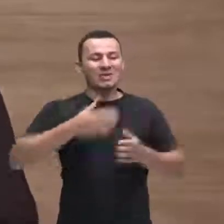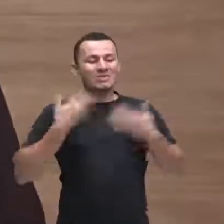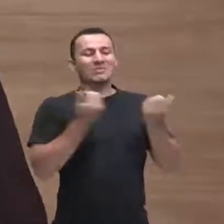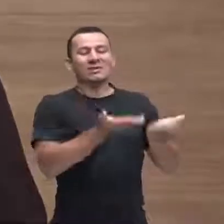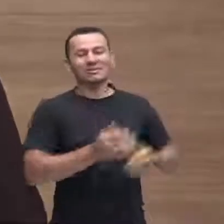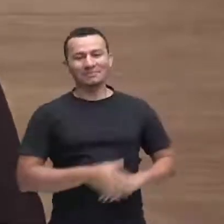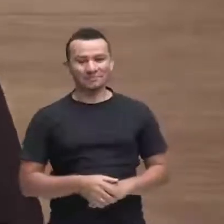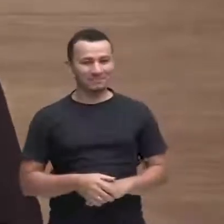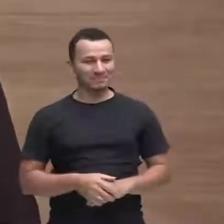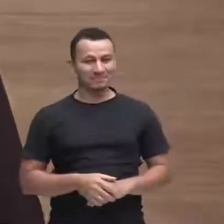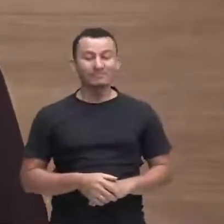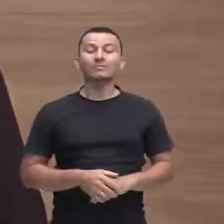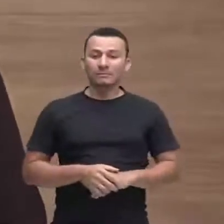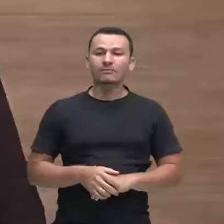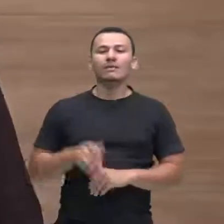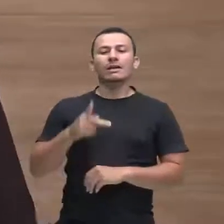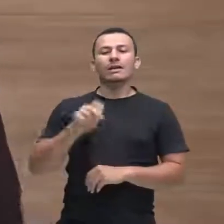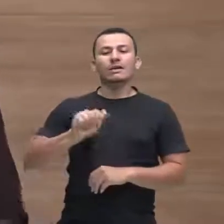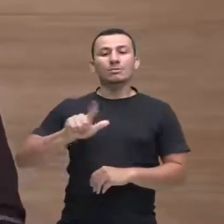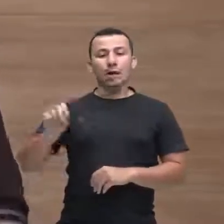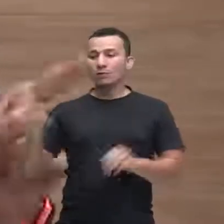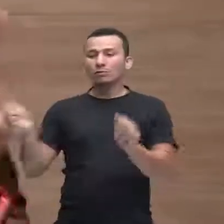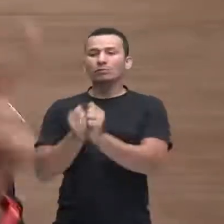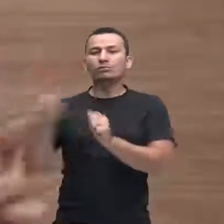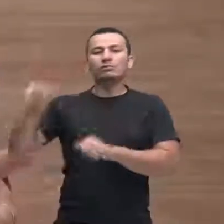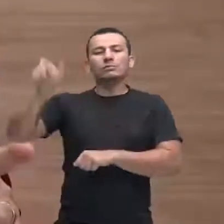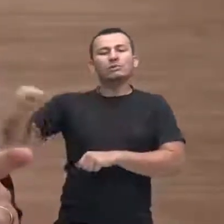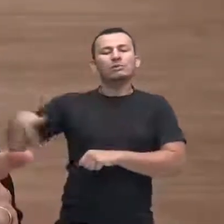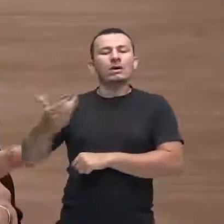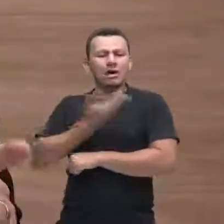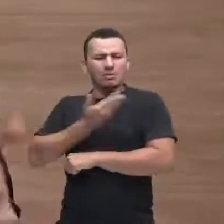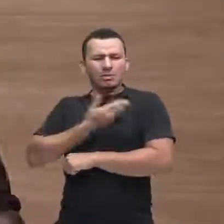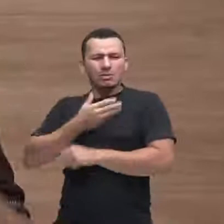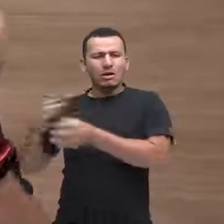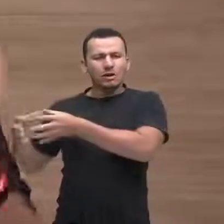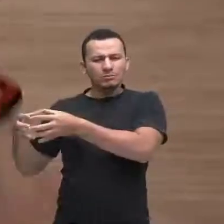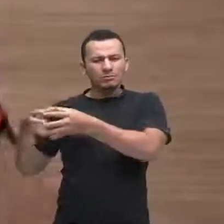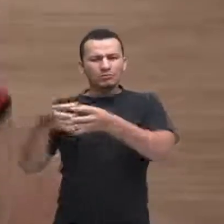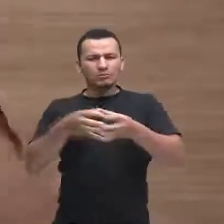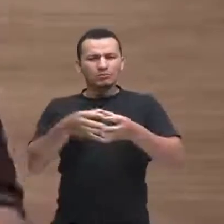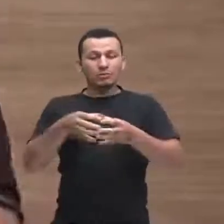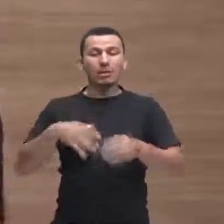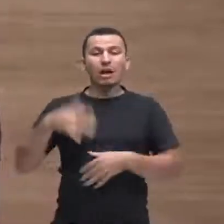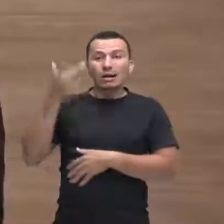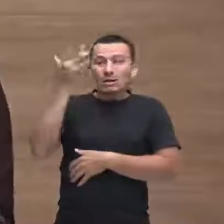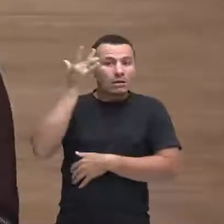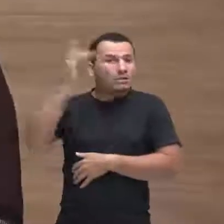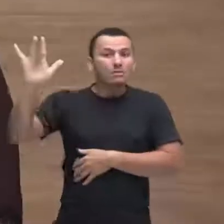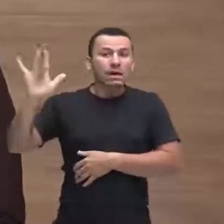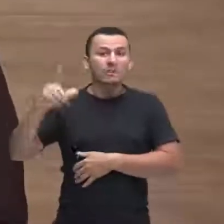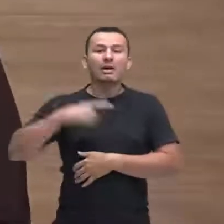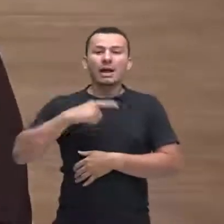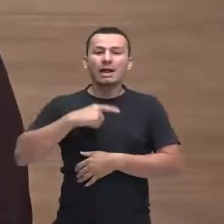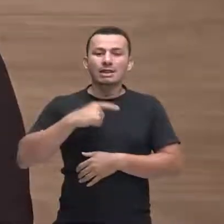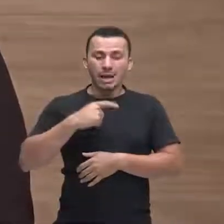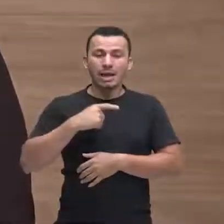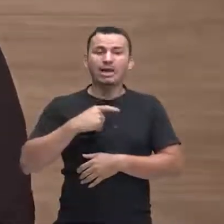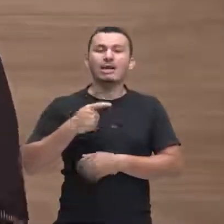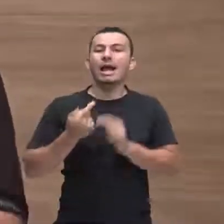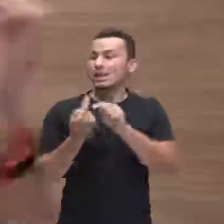Paulo e seus caríssimos colegas não sabiam que o coveiro estava por trás deles.